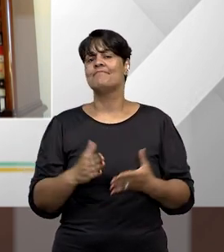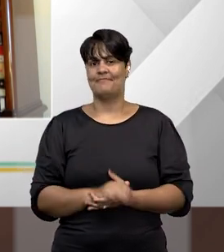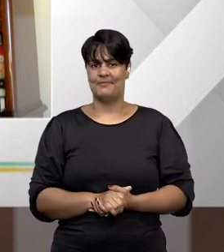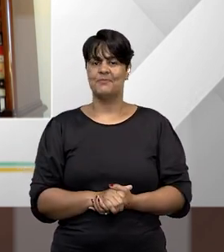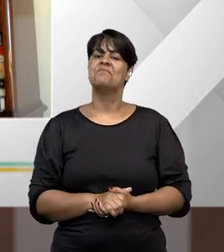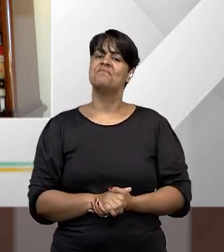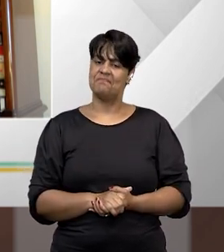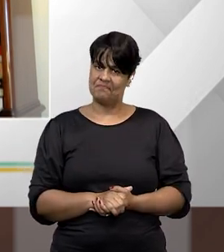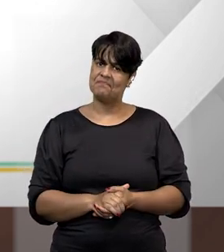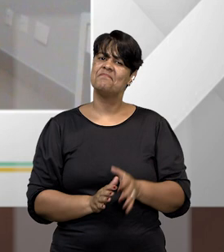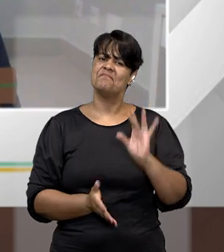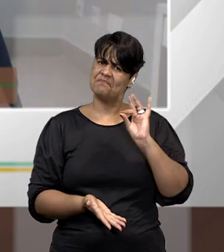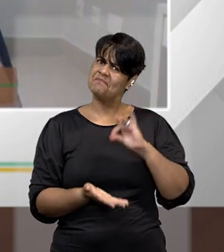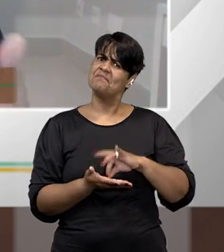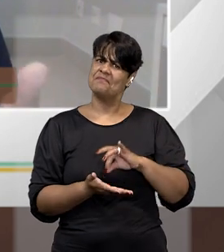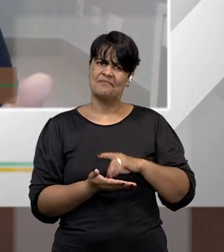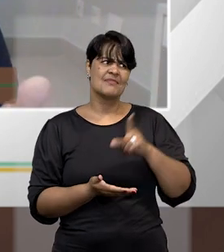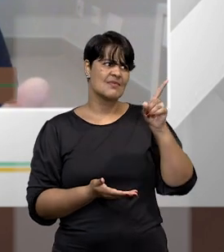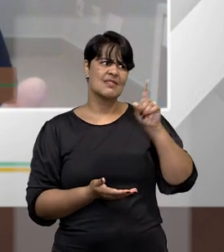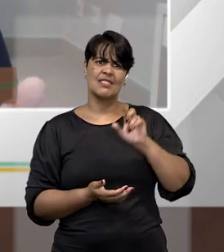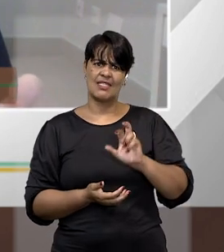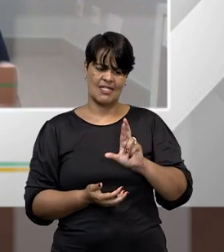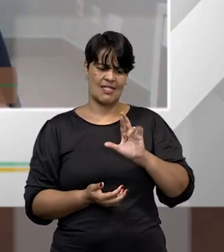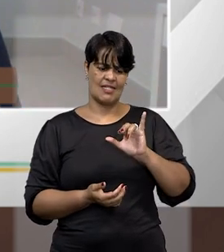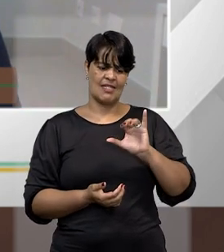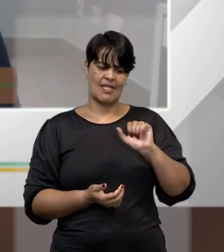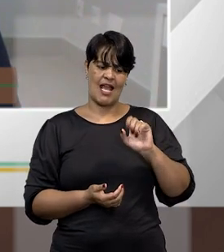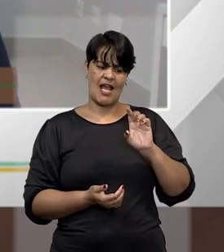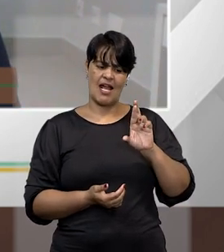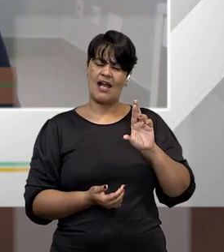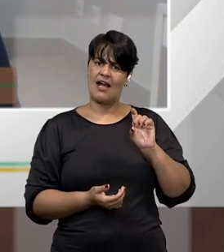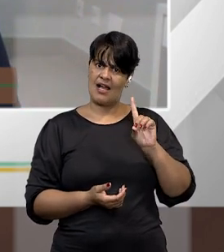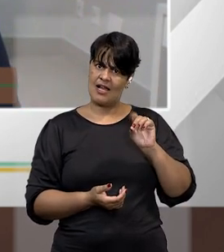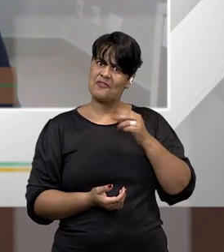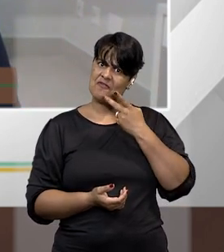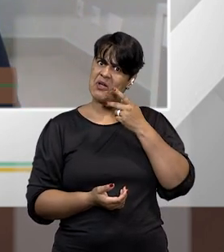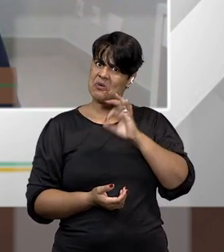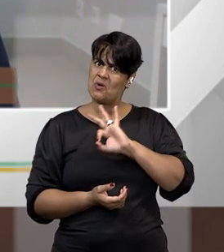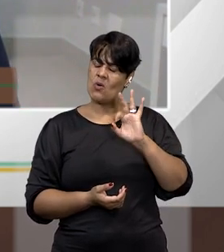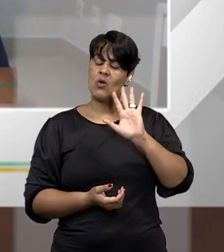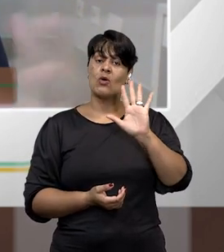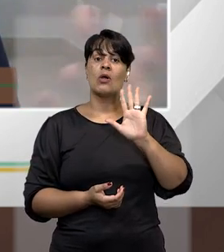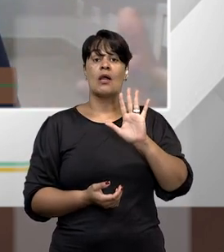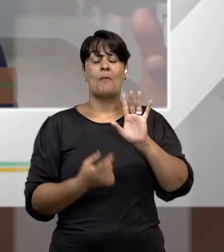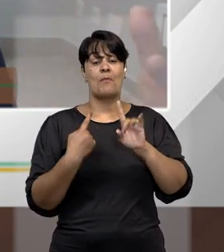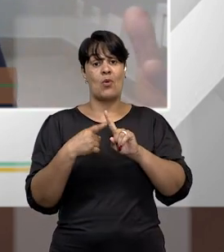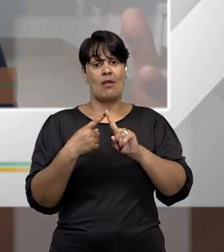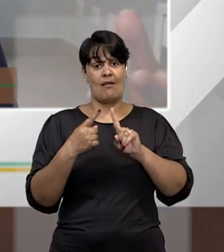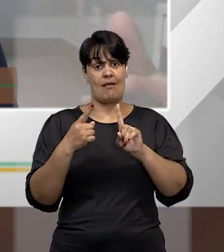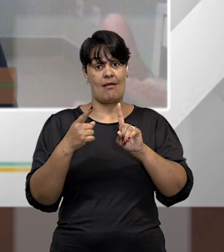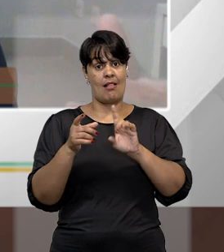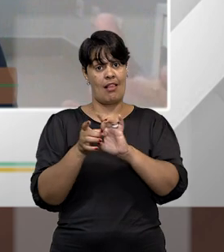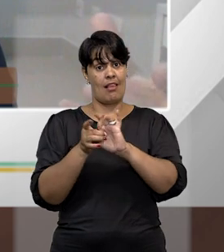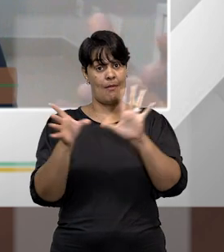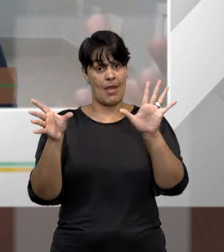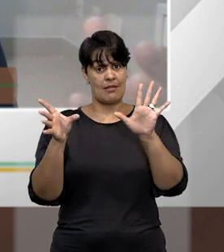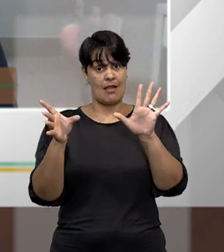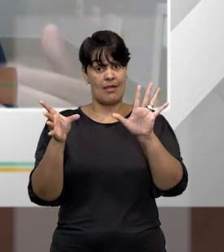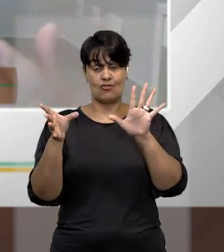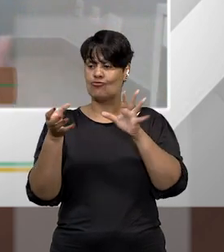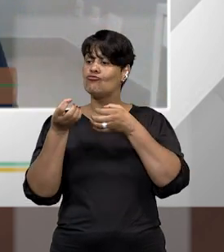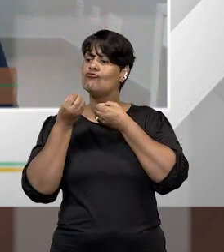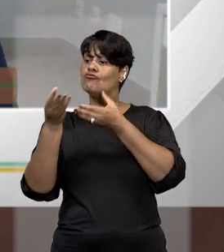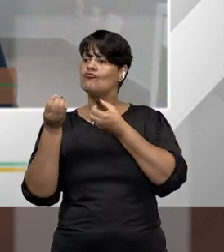resposta porque a liberdade de manifestação ela, evidentemente, comporta um espectro de possibilidades muito mais amplo